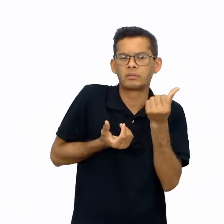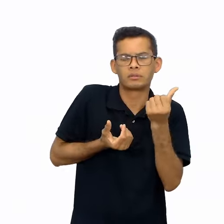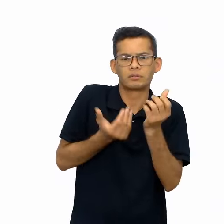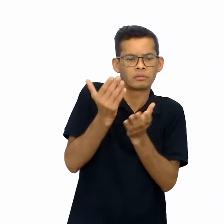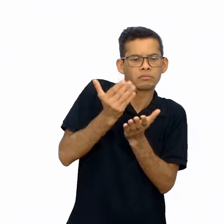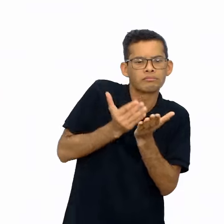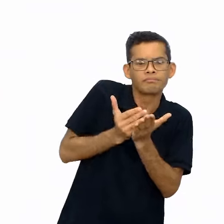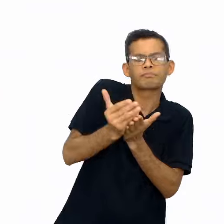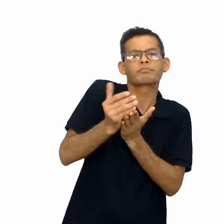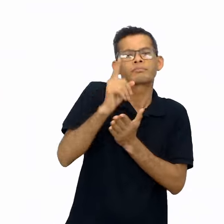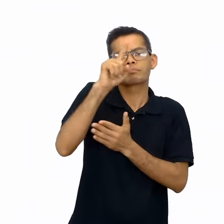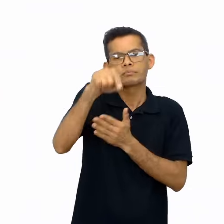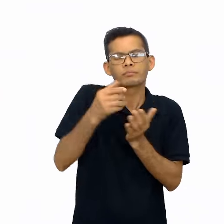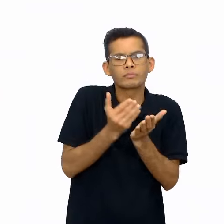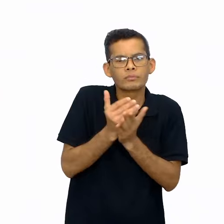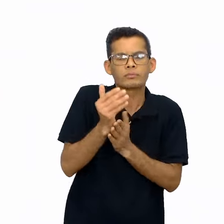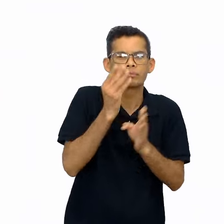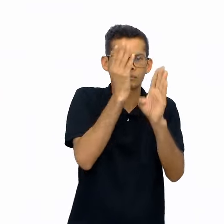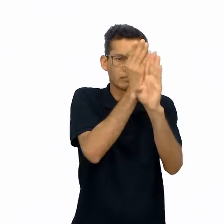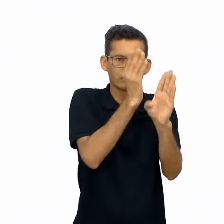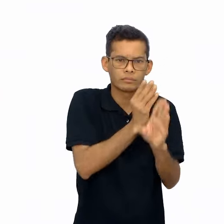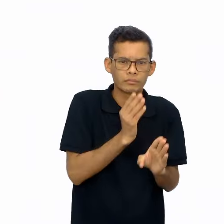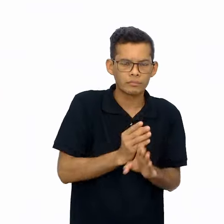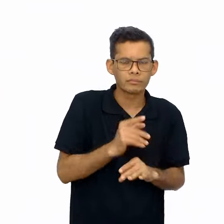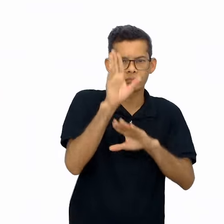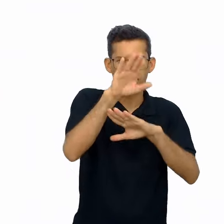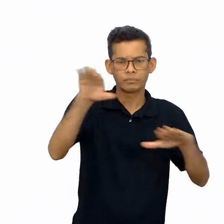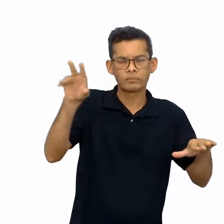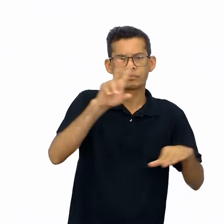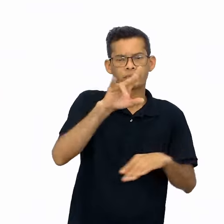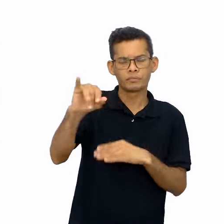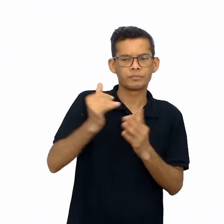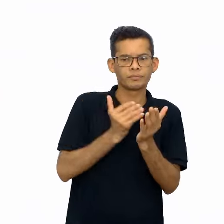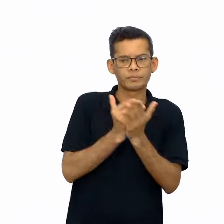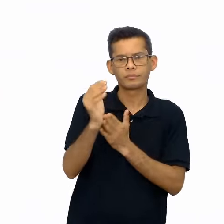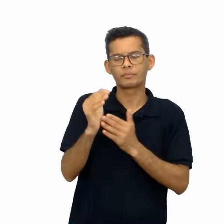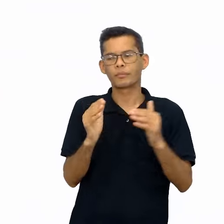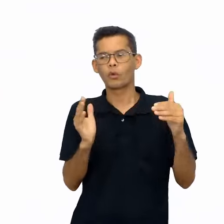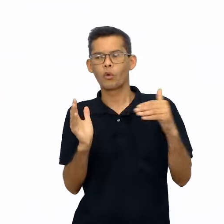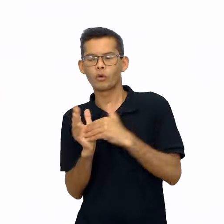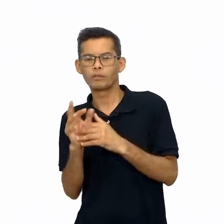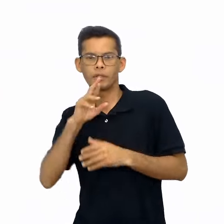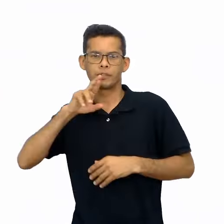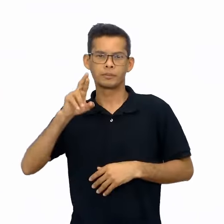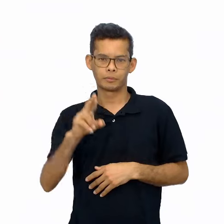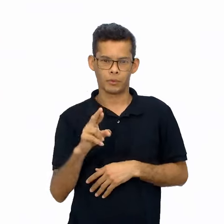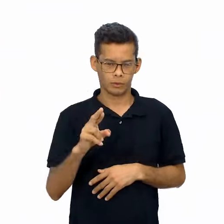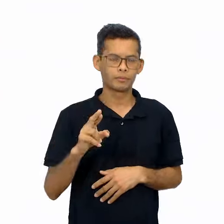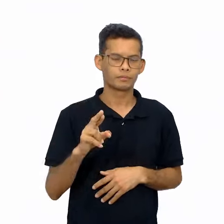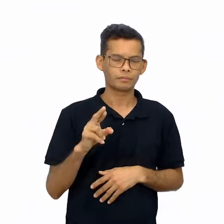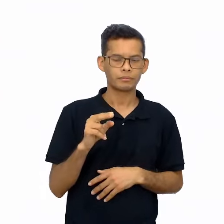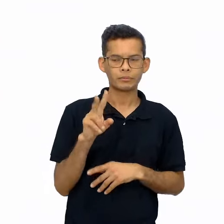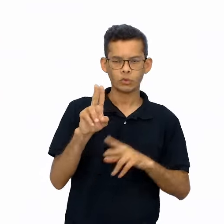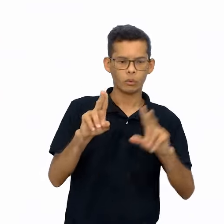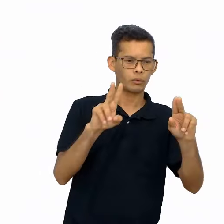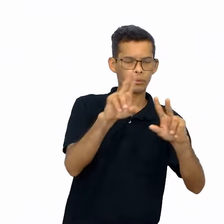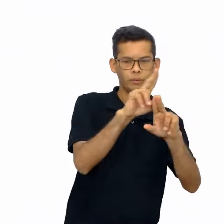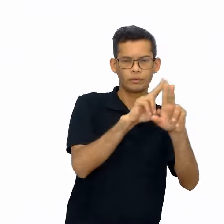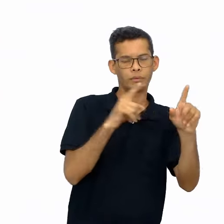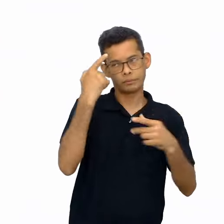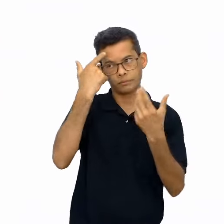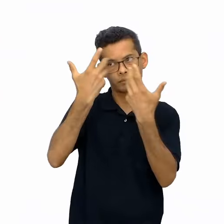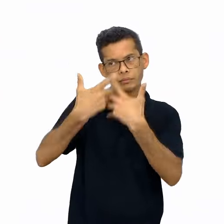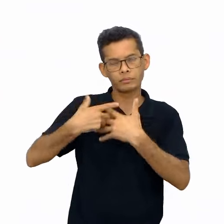início da produção das adivinhas que os estudantes começarão pelo final, ou seja, pela resposta. As duplas deverão pensar